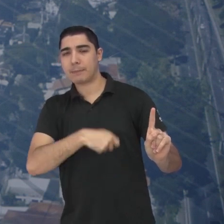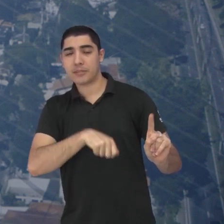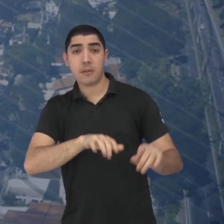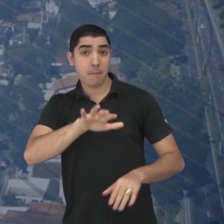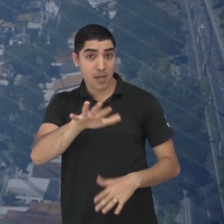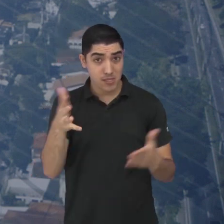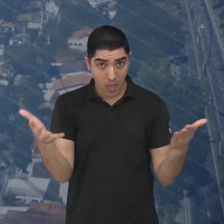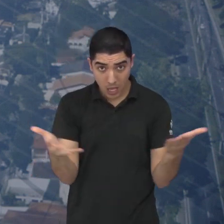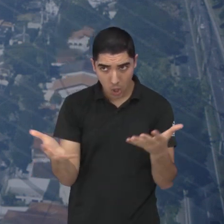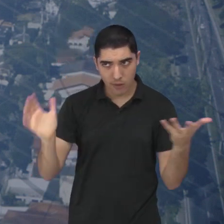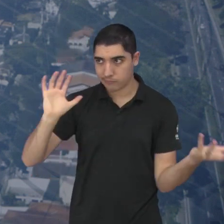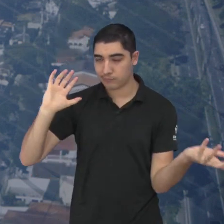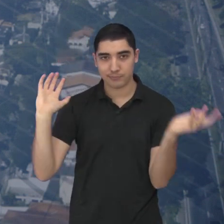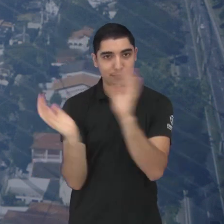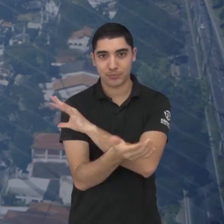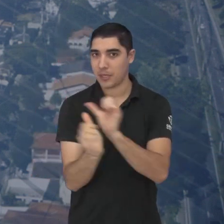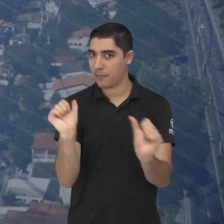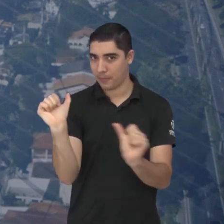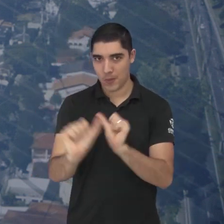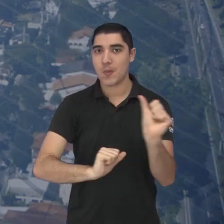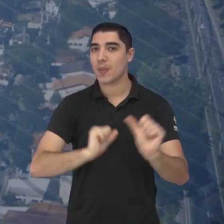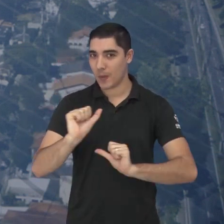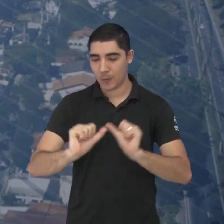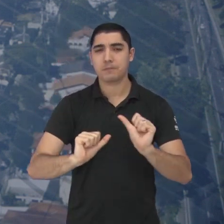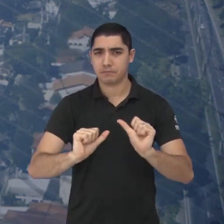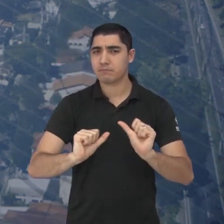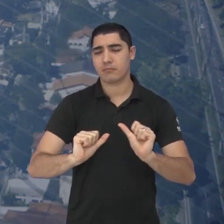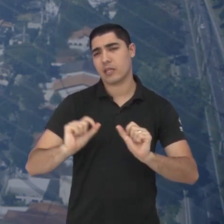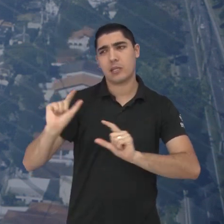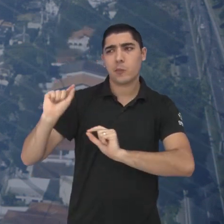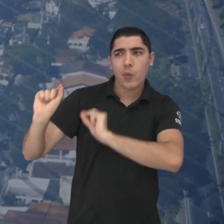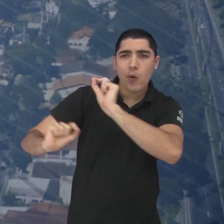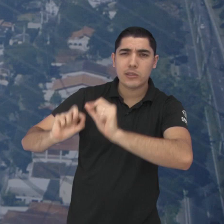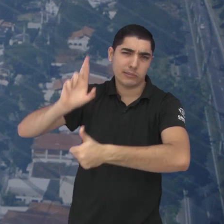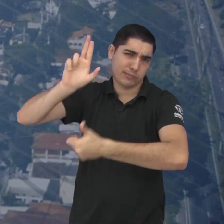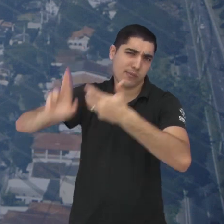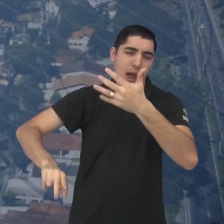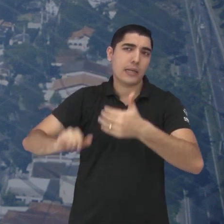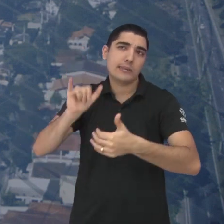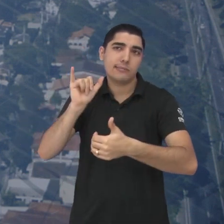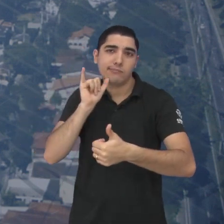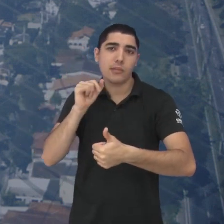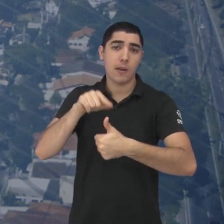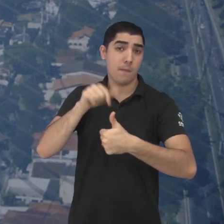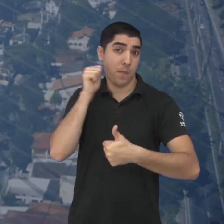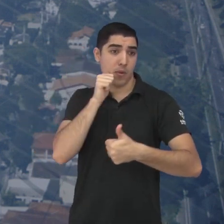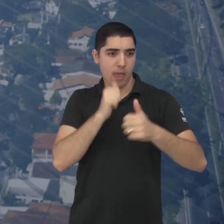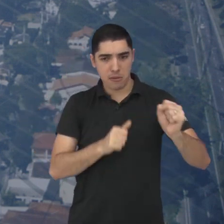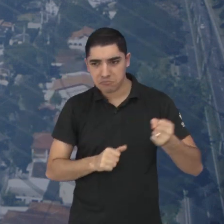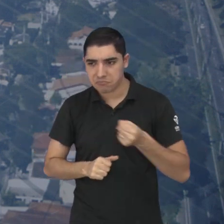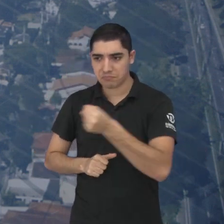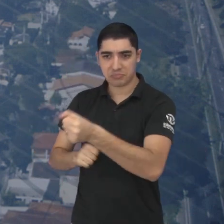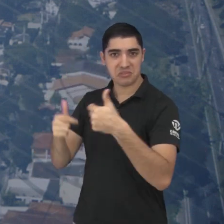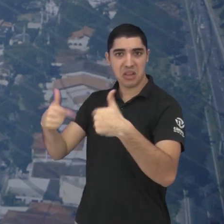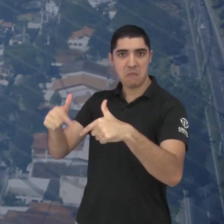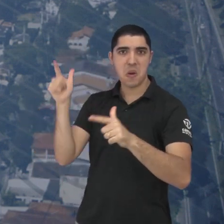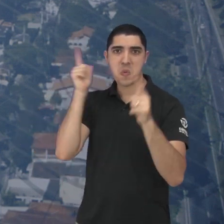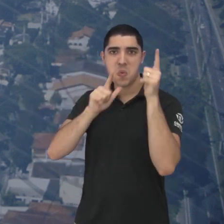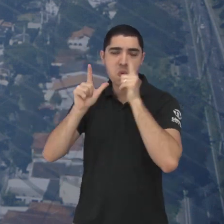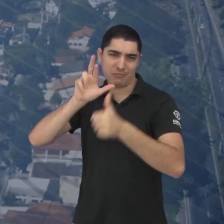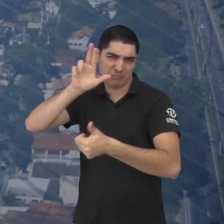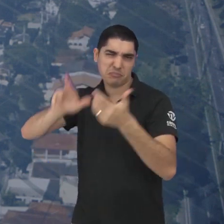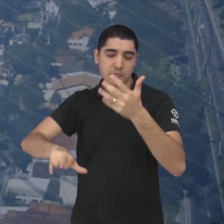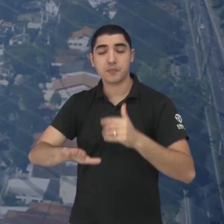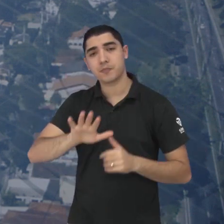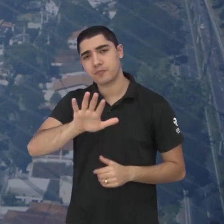modelo vem mudando e com uma série de fatores, né gente? As mulheres se inserindo cada vez mais no mercado de trabalho também. Para vocês